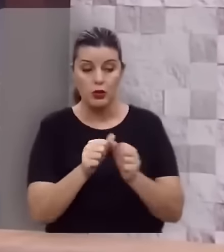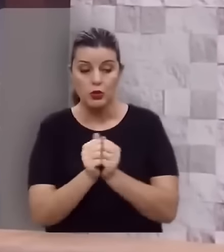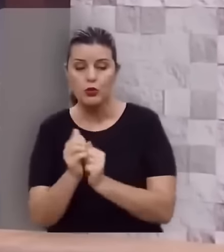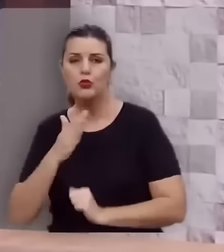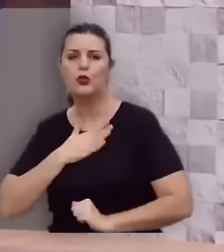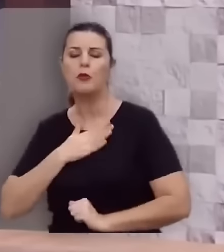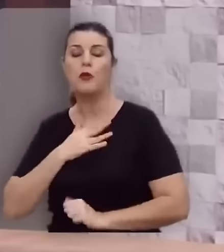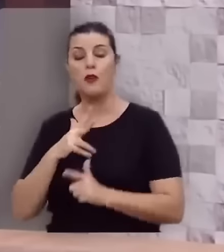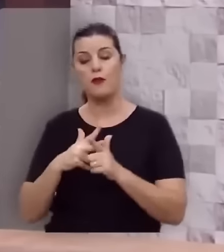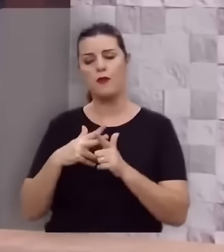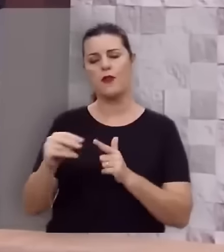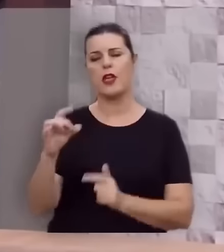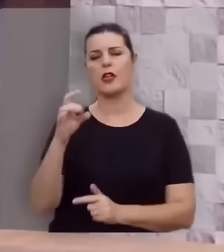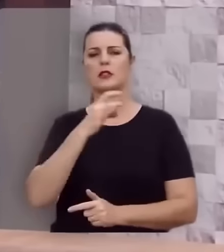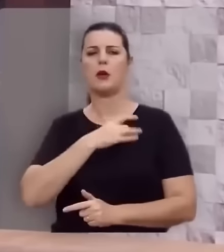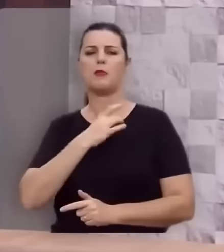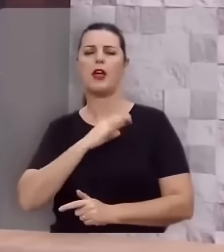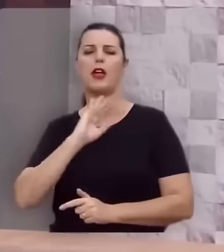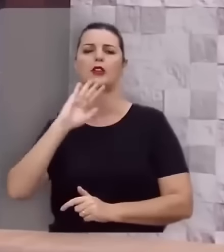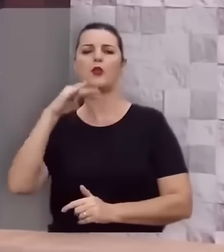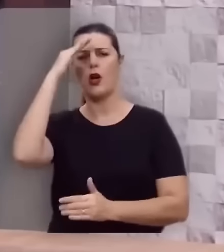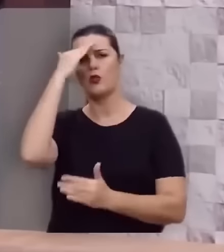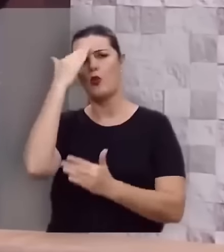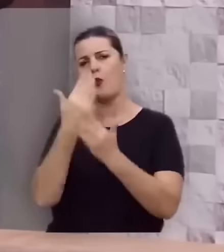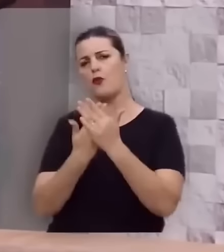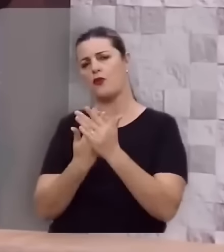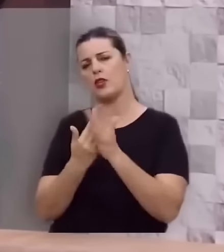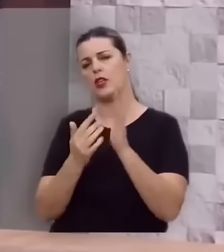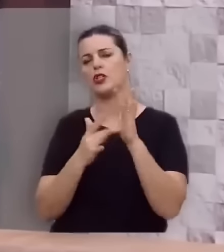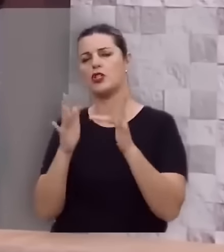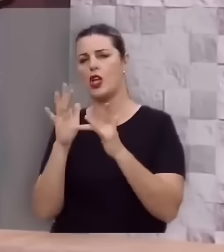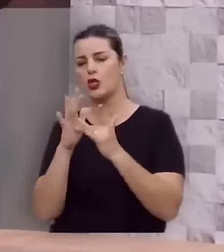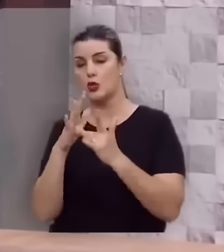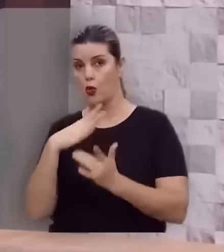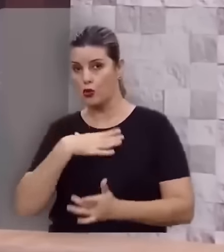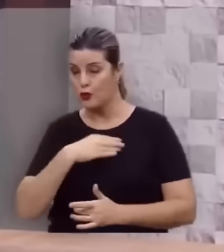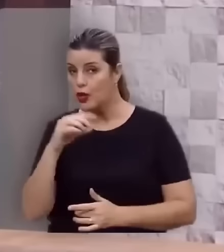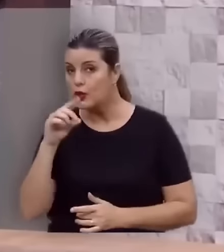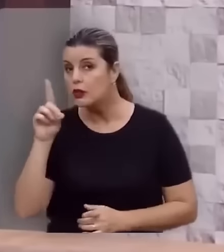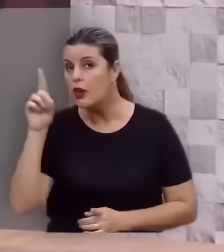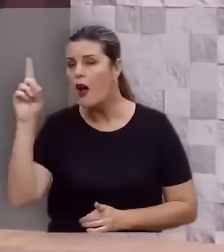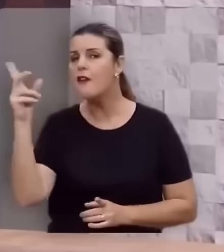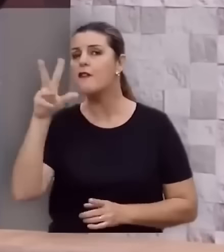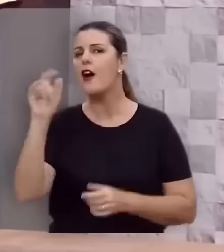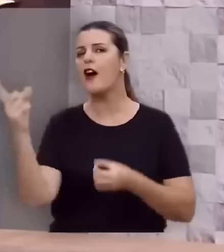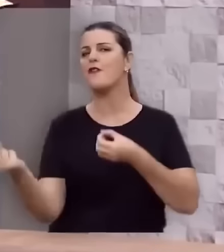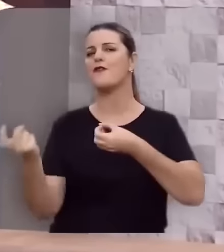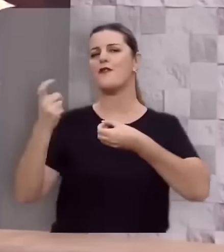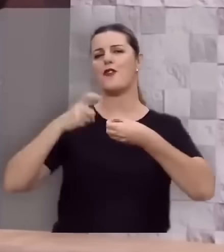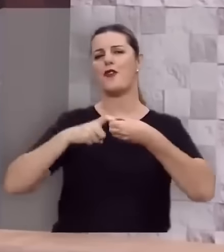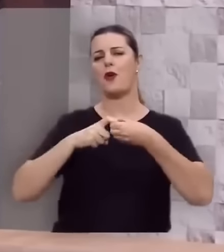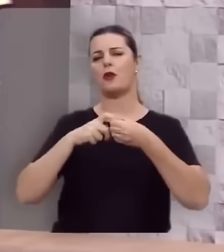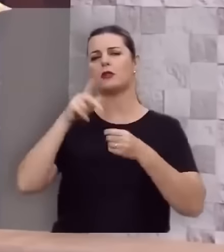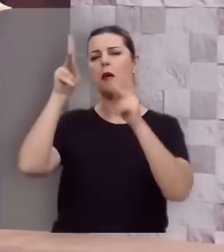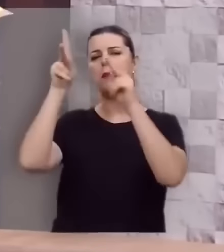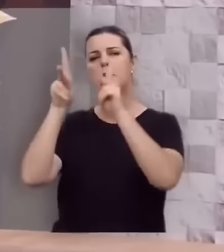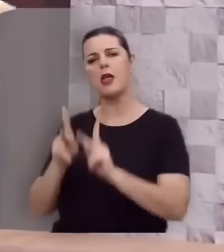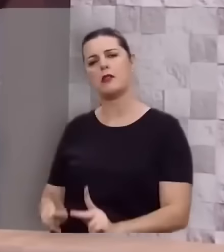Você vence o medo quando você confia de que Jesus, o Filho de Deus, voltará